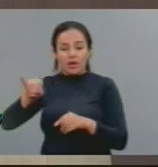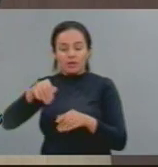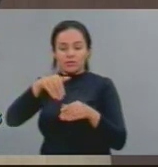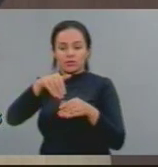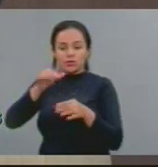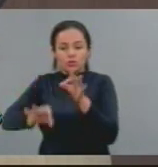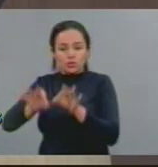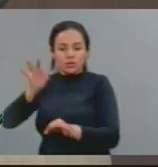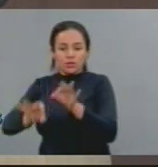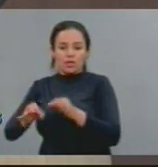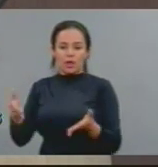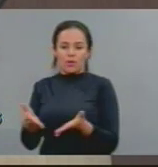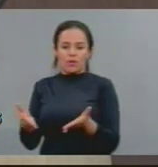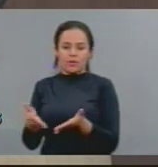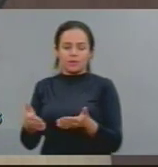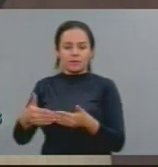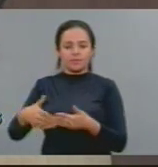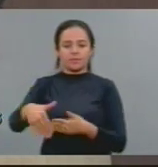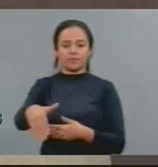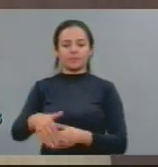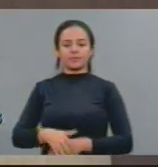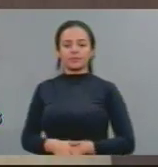falando da Marcha das Margaridas,